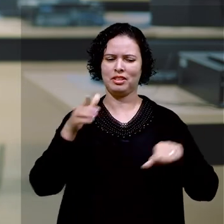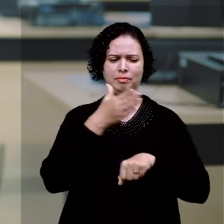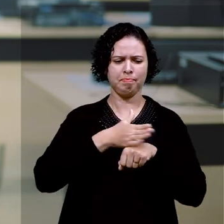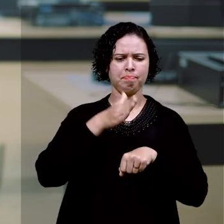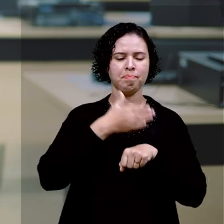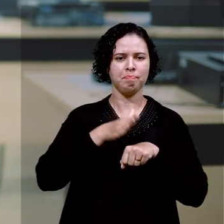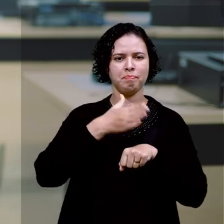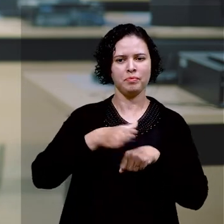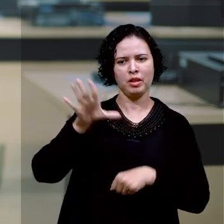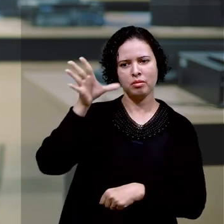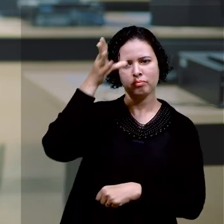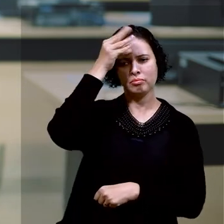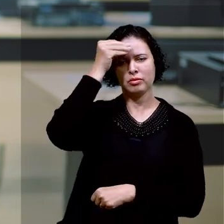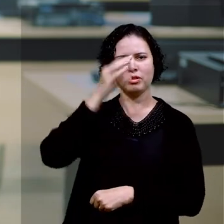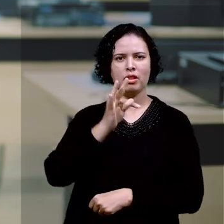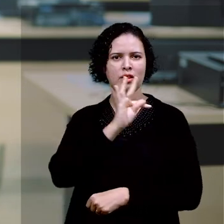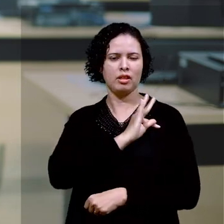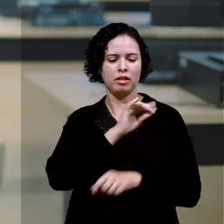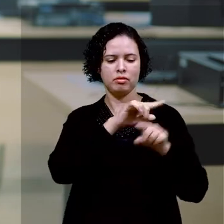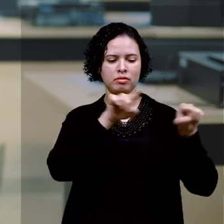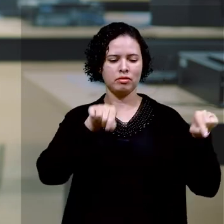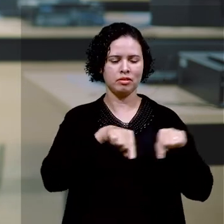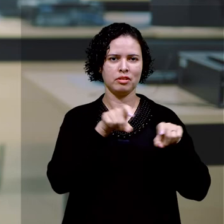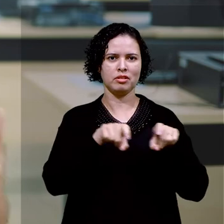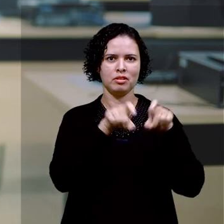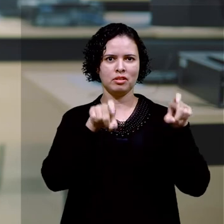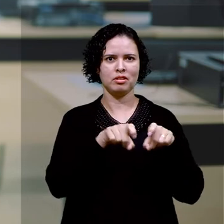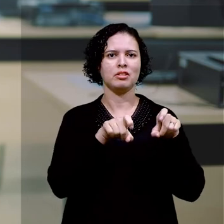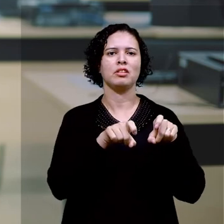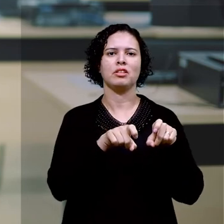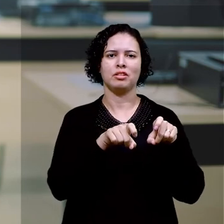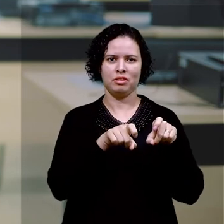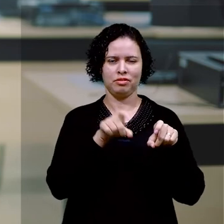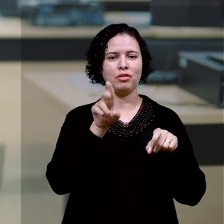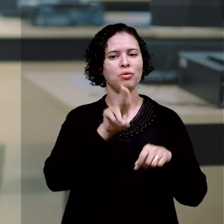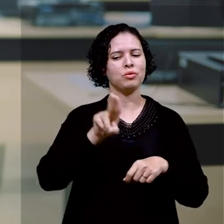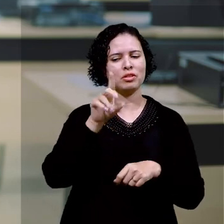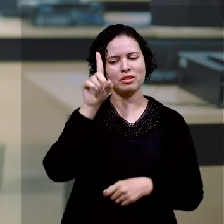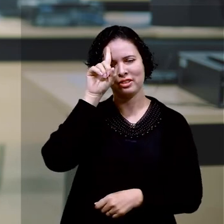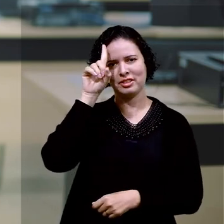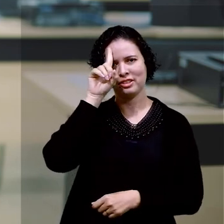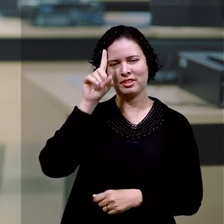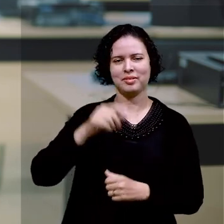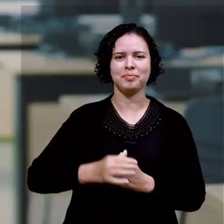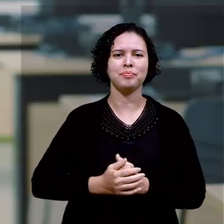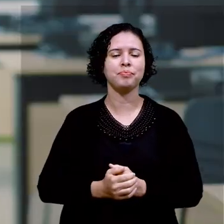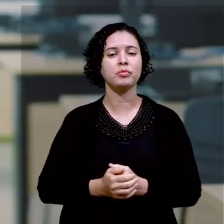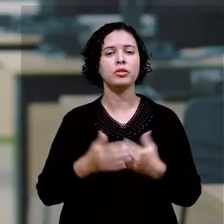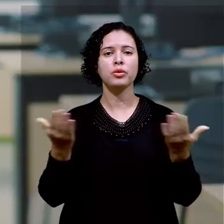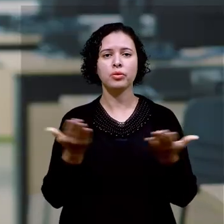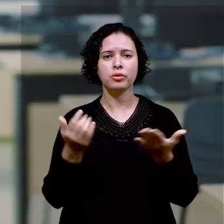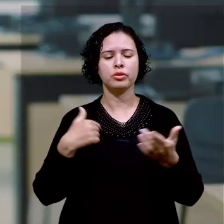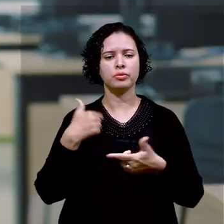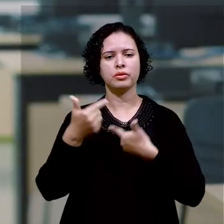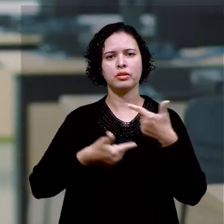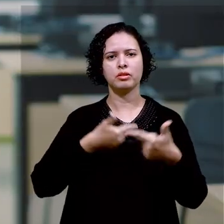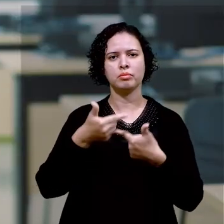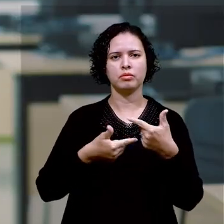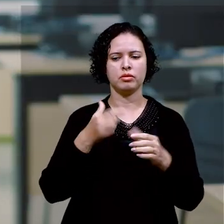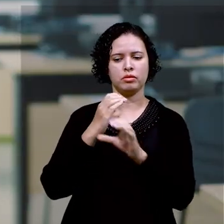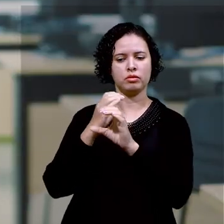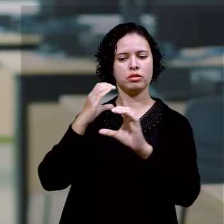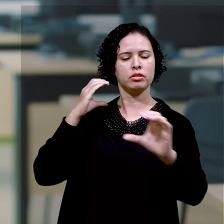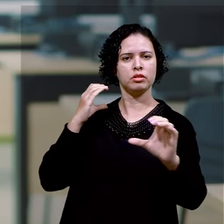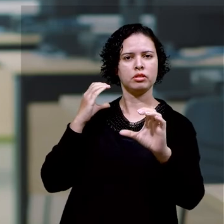prática, muito conhecimento técnico, muito laboratório e isso você vai ver no dia a dia. Então, não tem como sair disso. Hoje, eu trabalho como